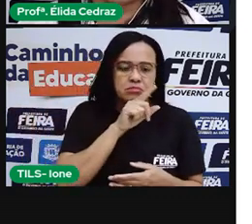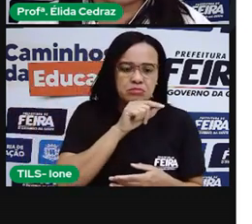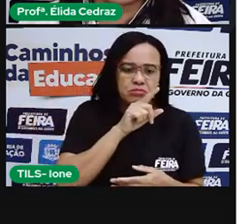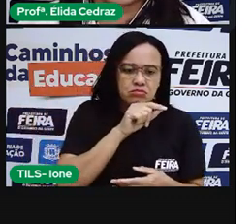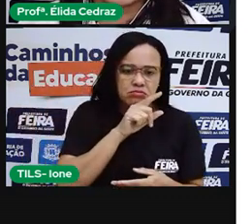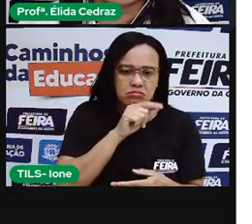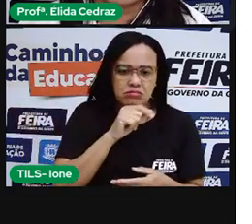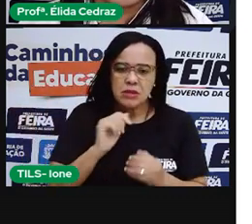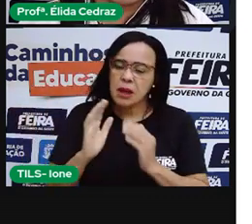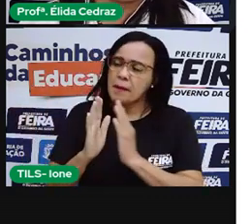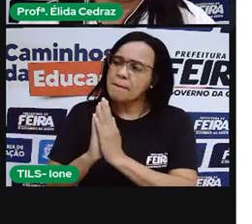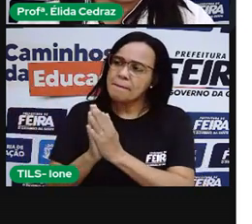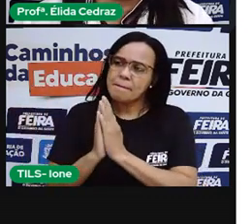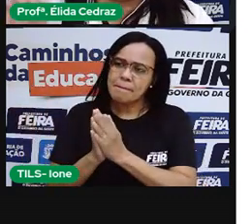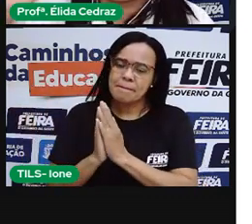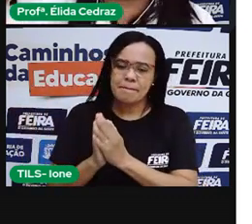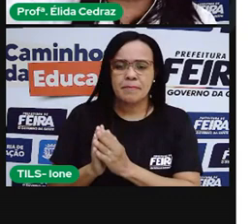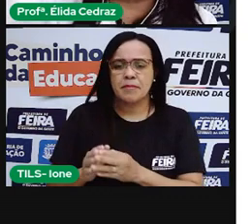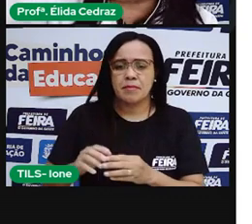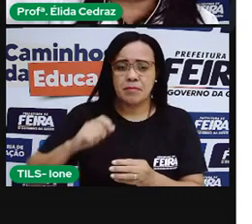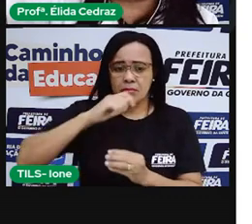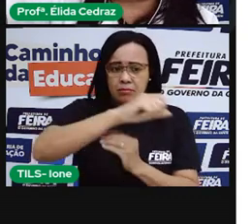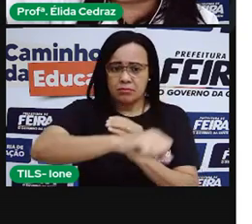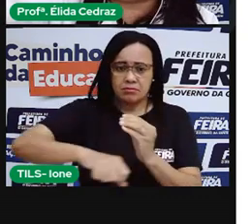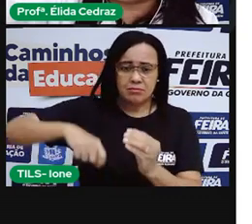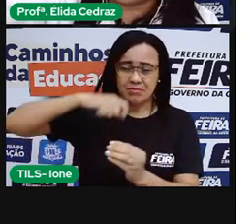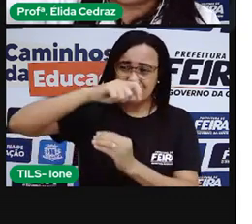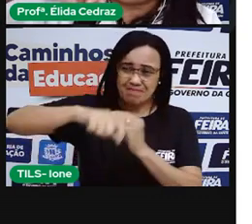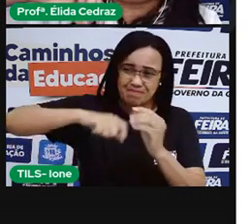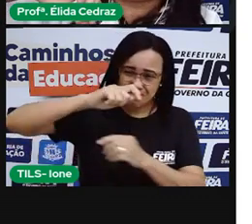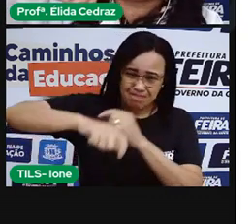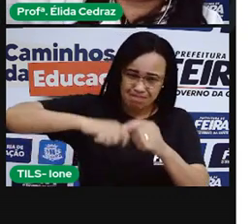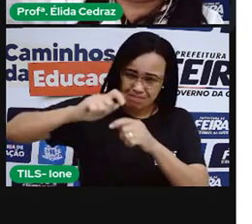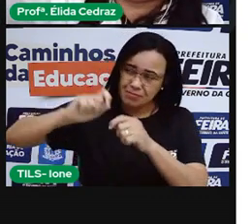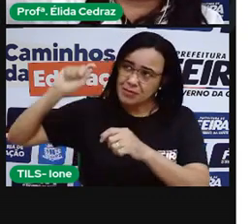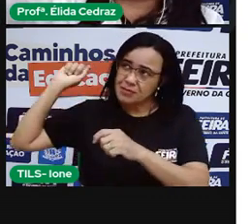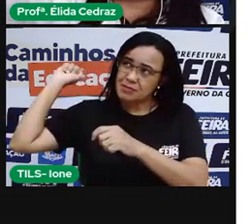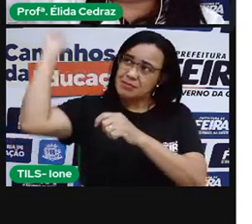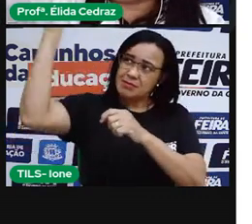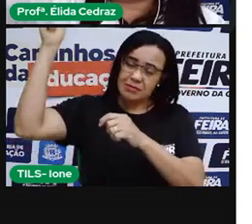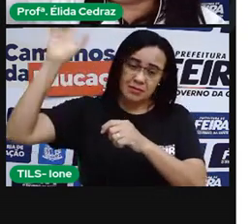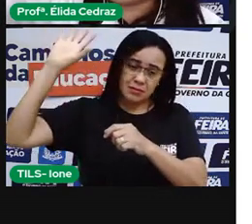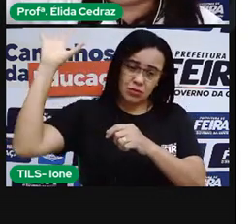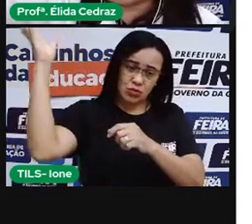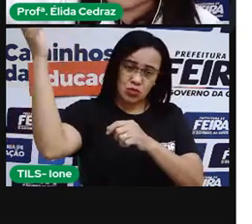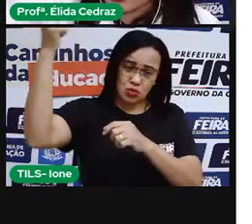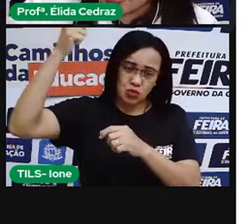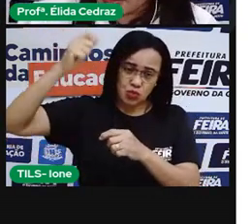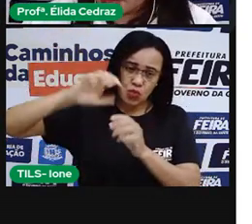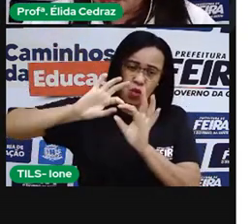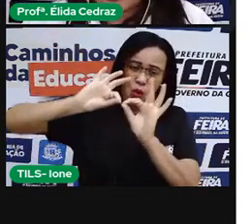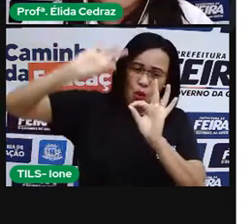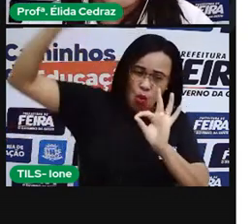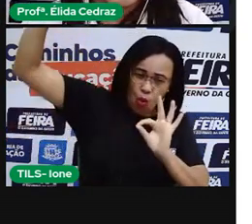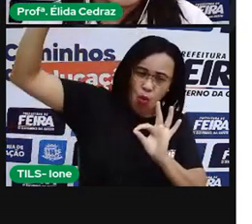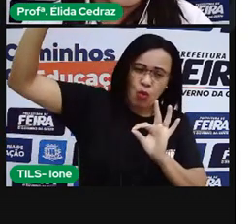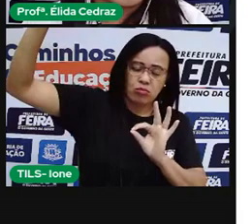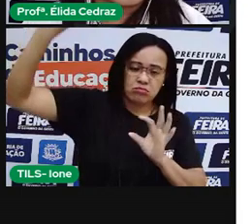e pediram para que amarrassem lá no céu o maior cipó que encontrasse.